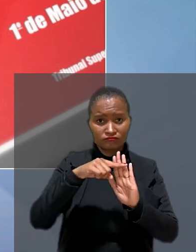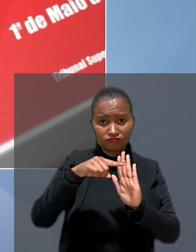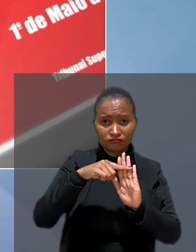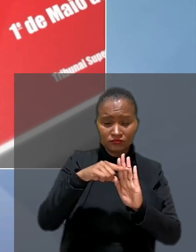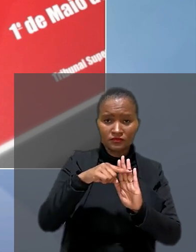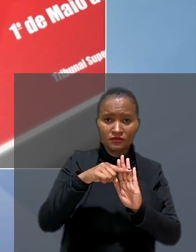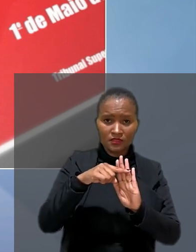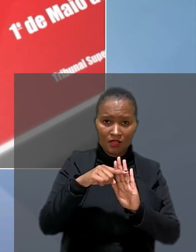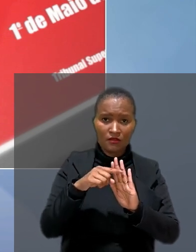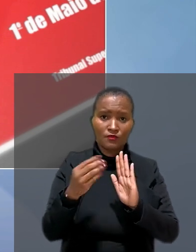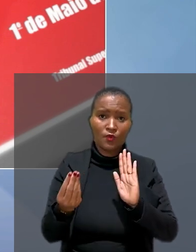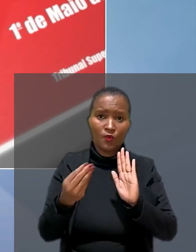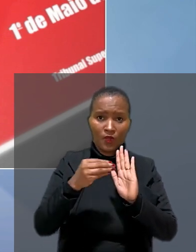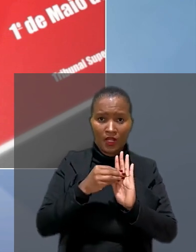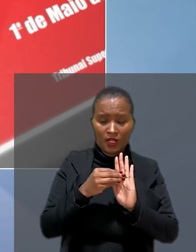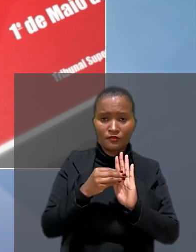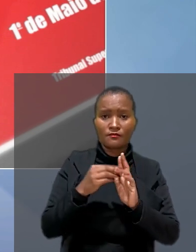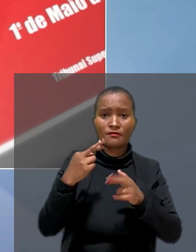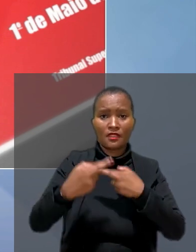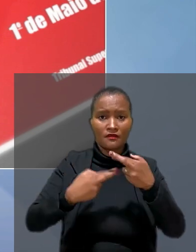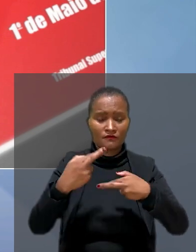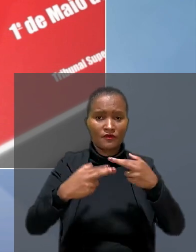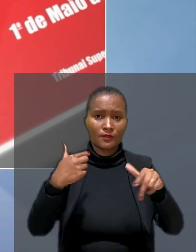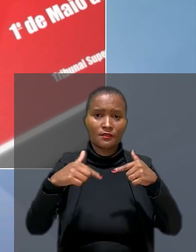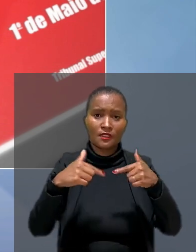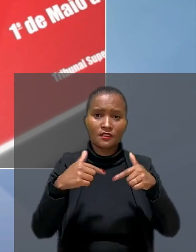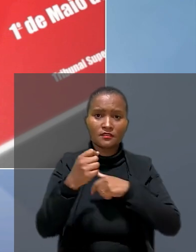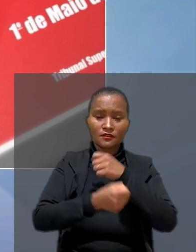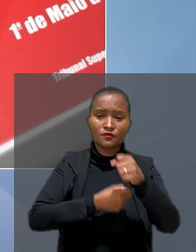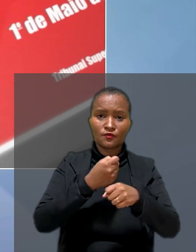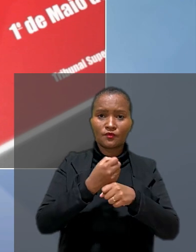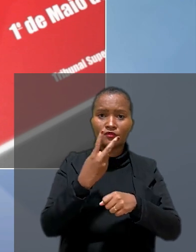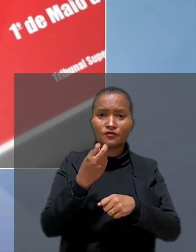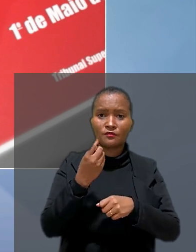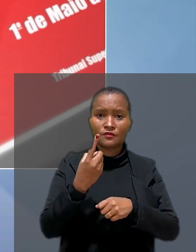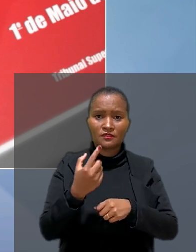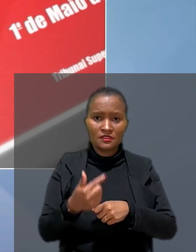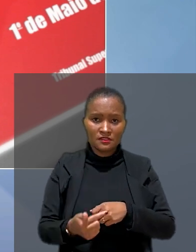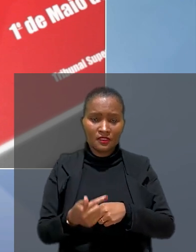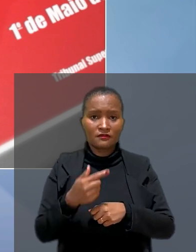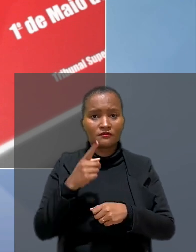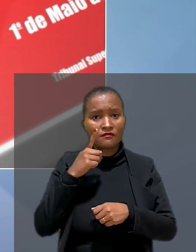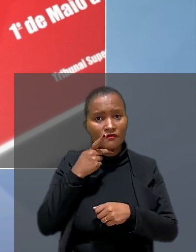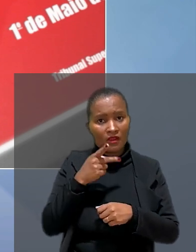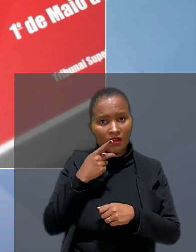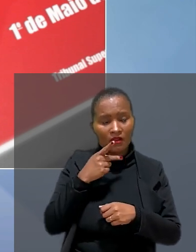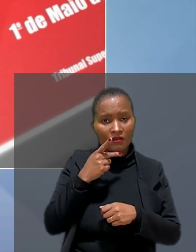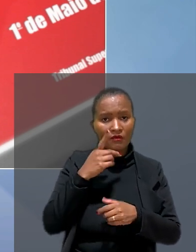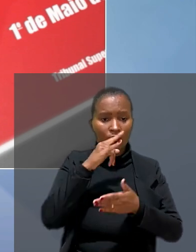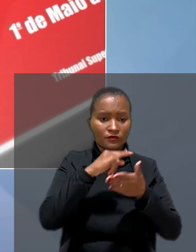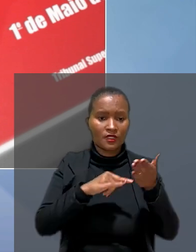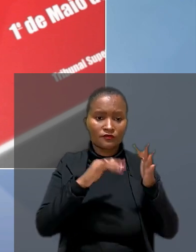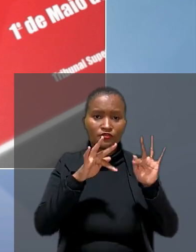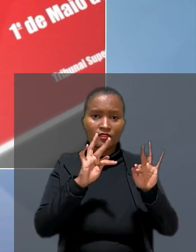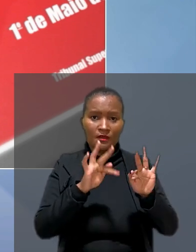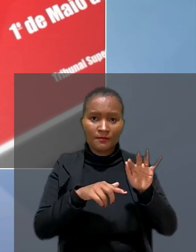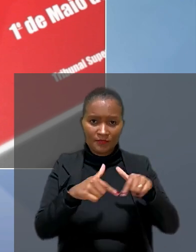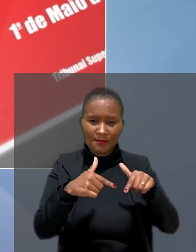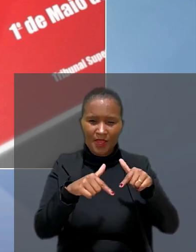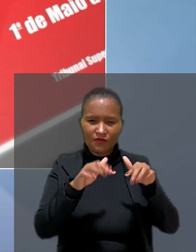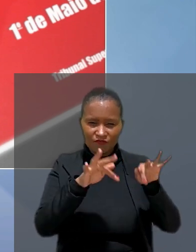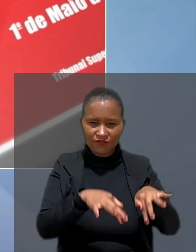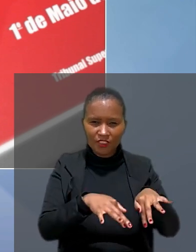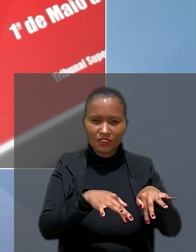dispositivo, introduzido pela Reforma Trabalhista em 2017, estabelece que a extinção do contrato de trabalho por